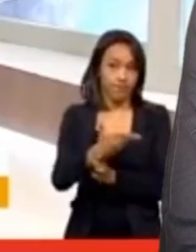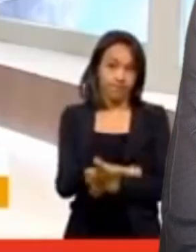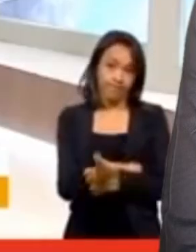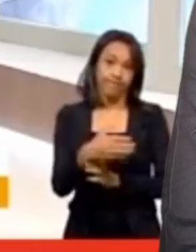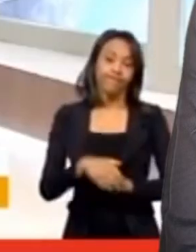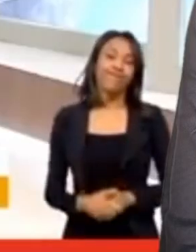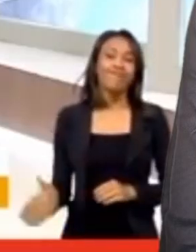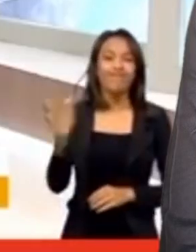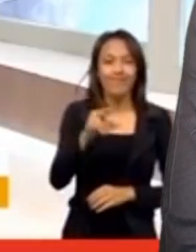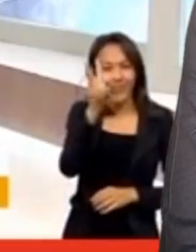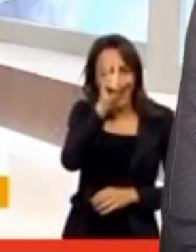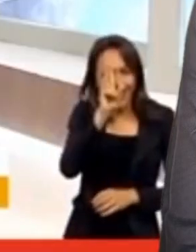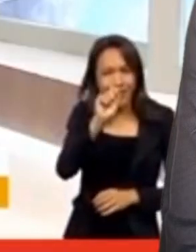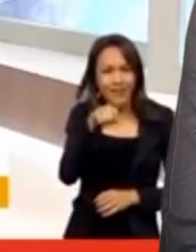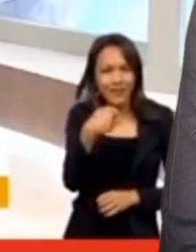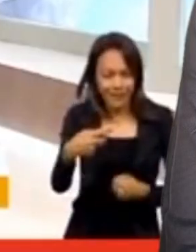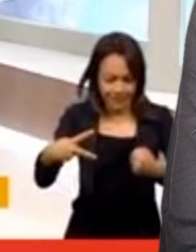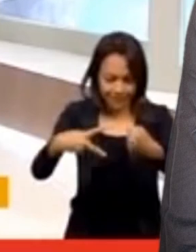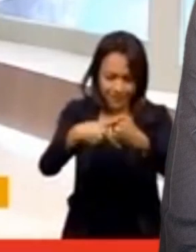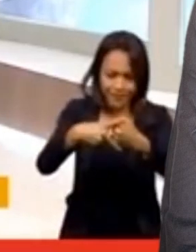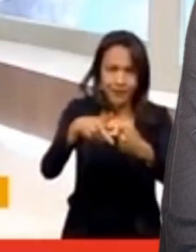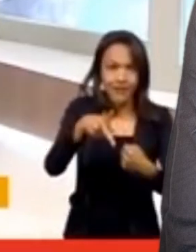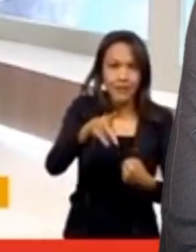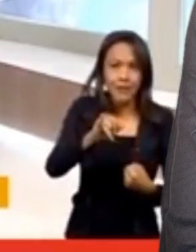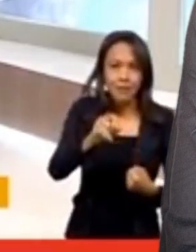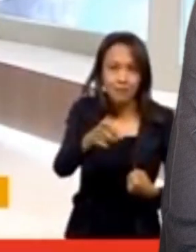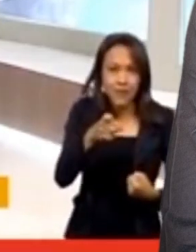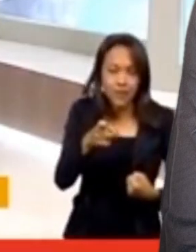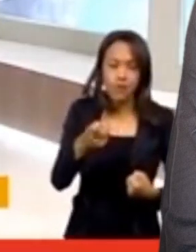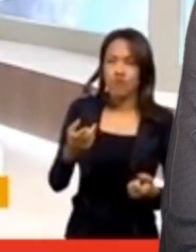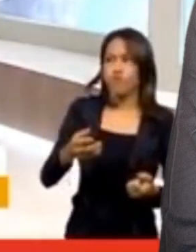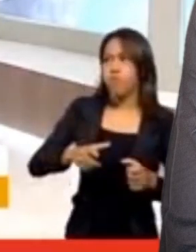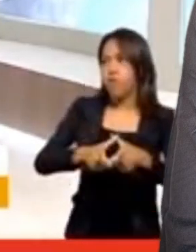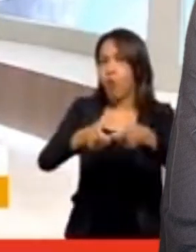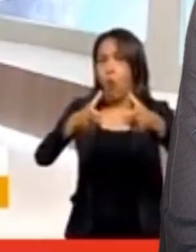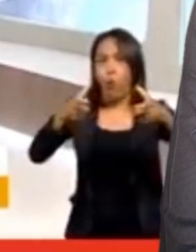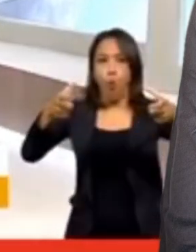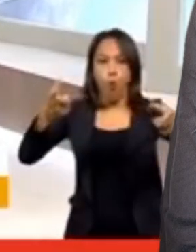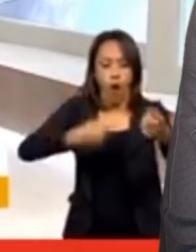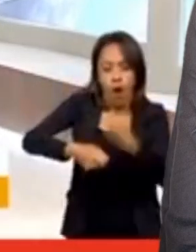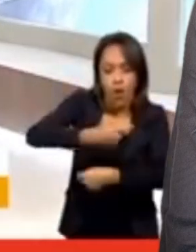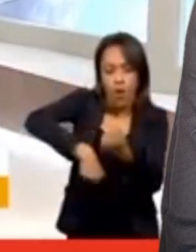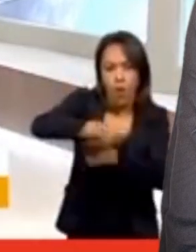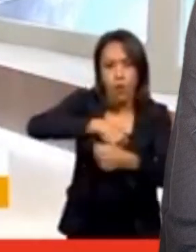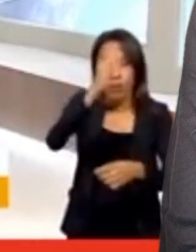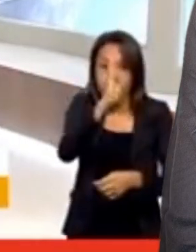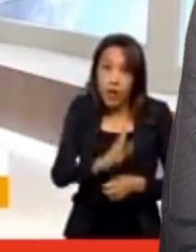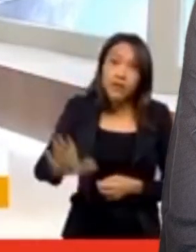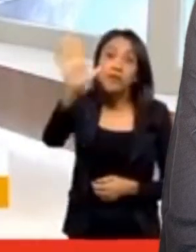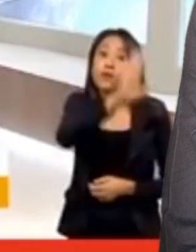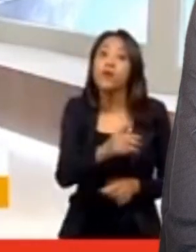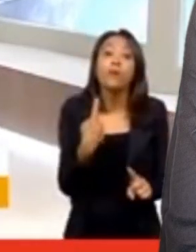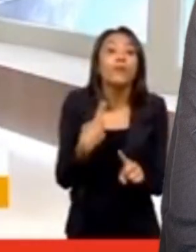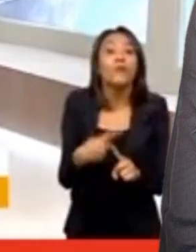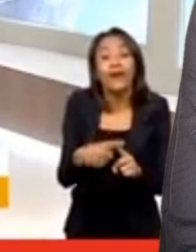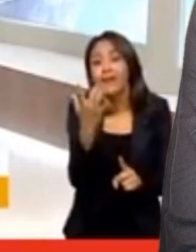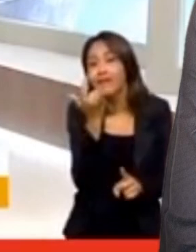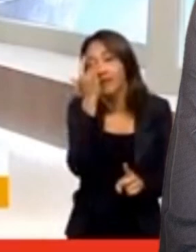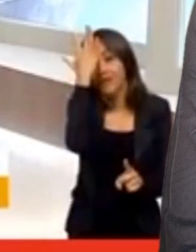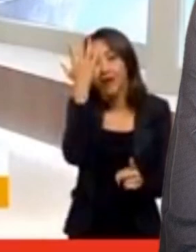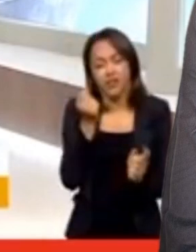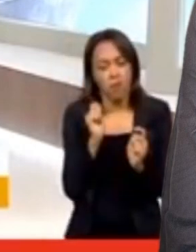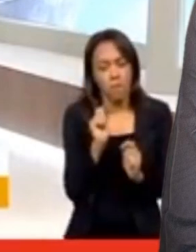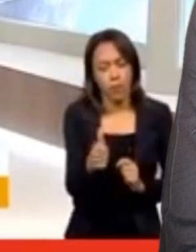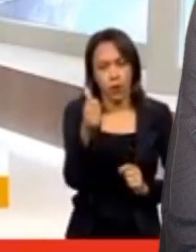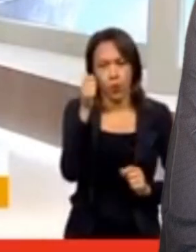PIX já está entre as operações financeiras mais praticadas no Brasil, principalmente por conta da praticidade.